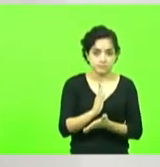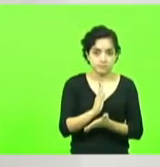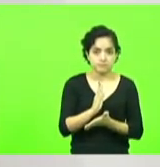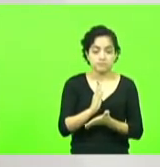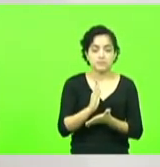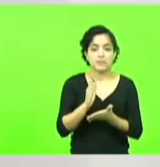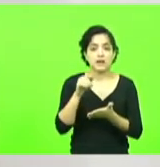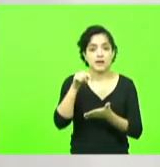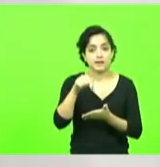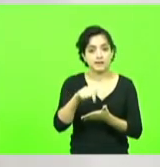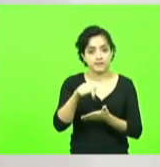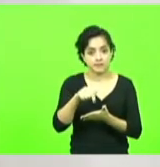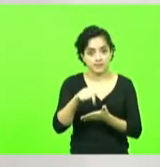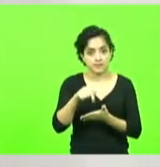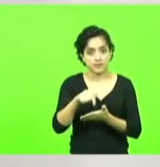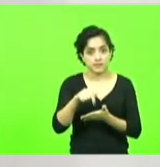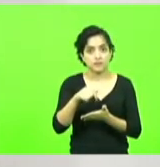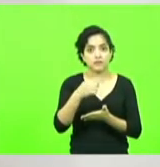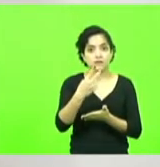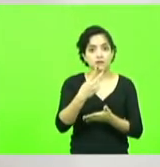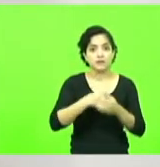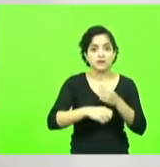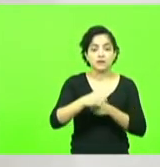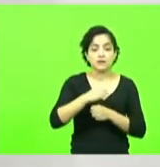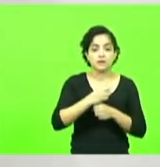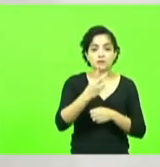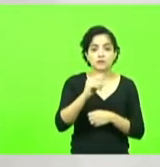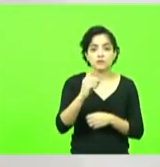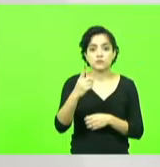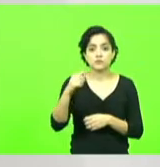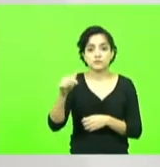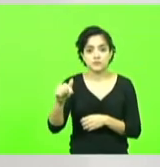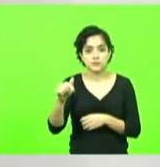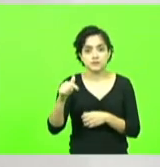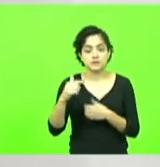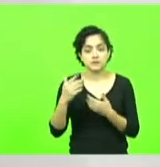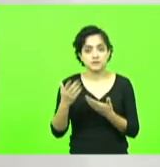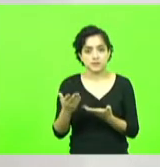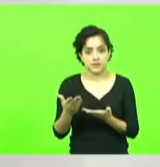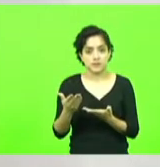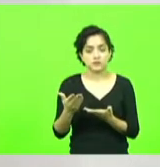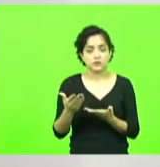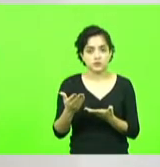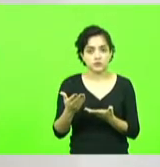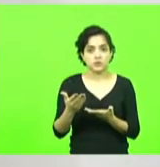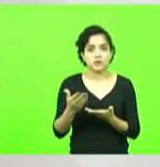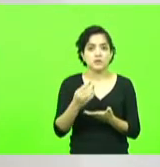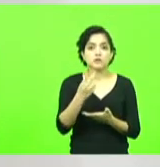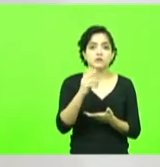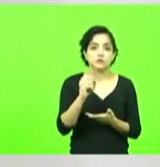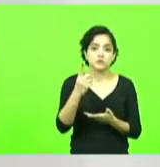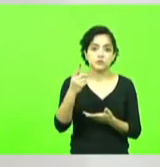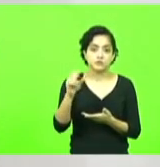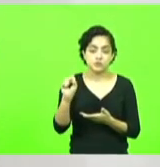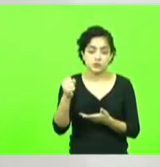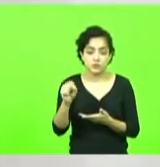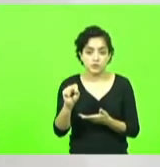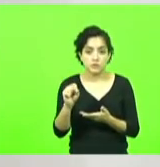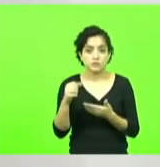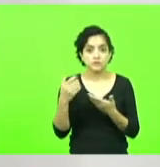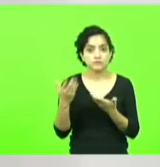aqui ainda em 2017, a sua sanção em 2018, e aí a gente